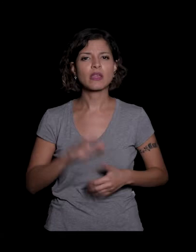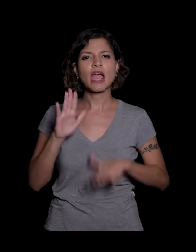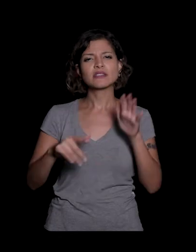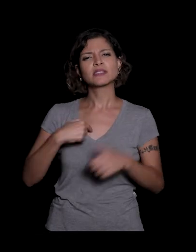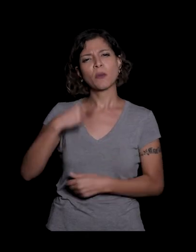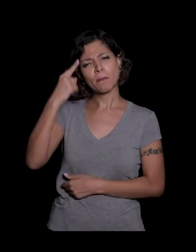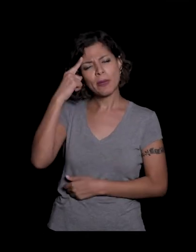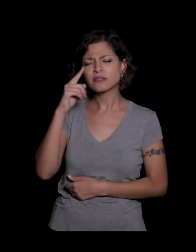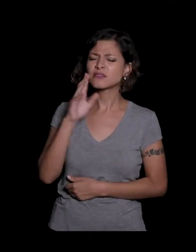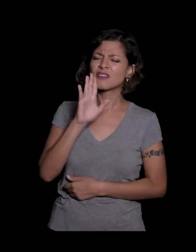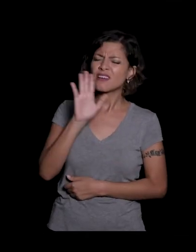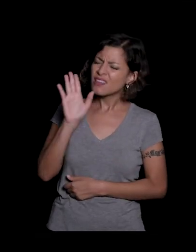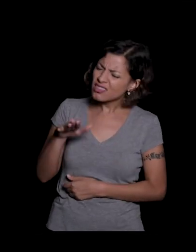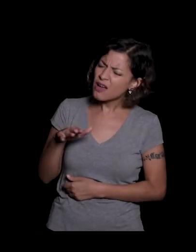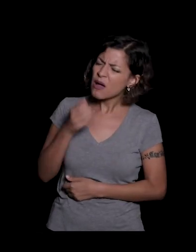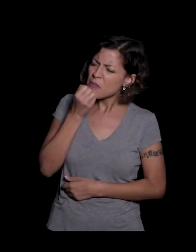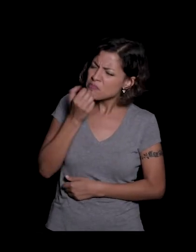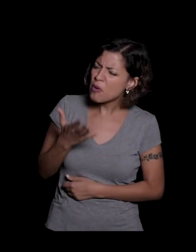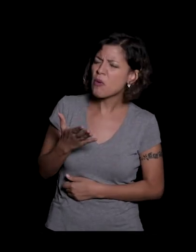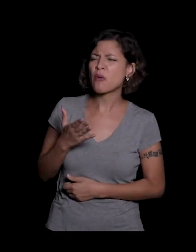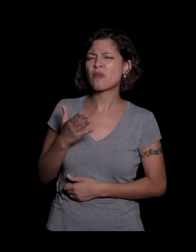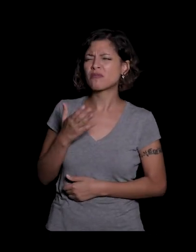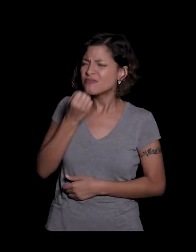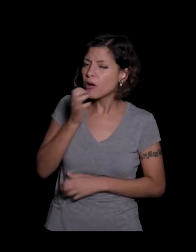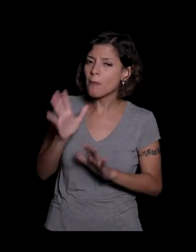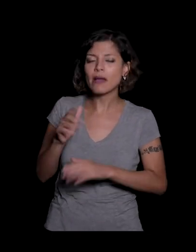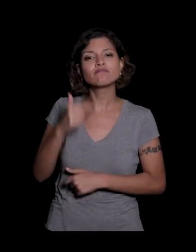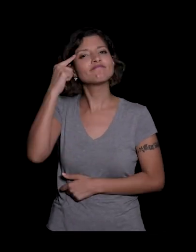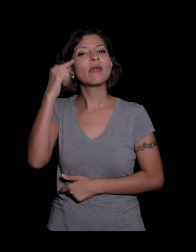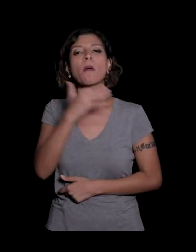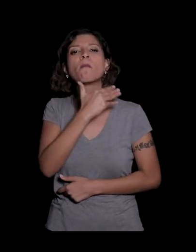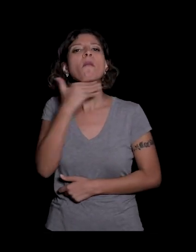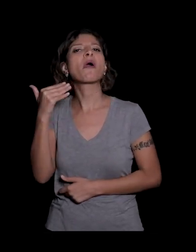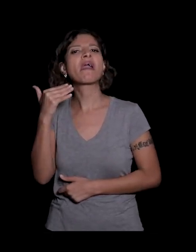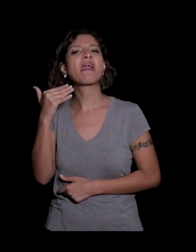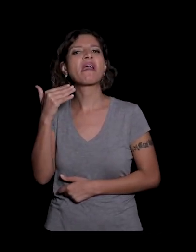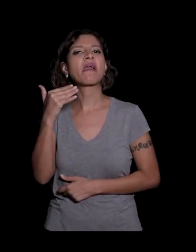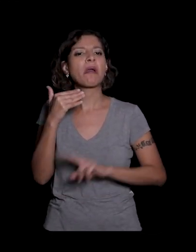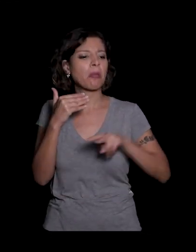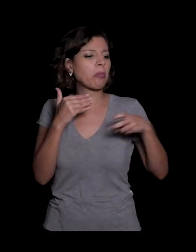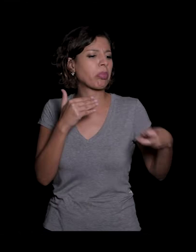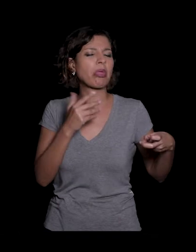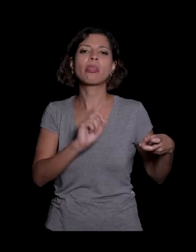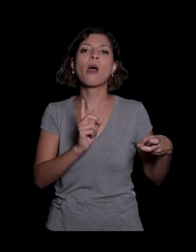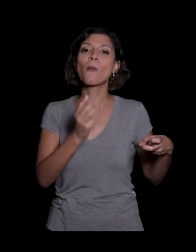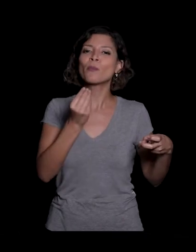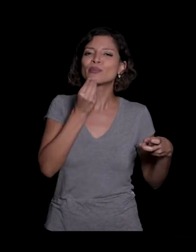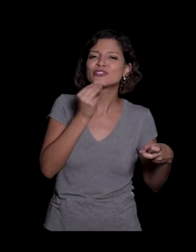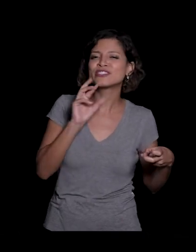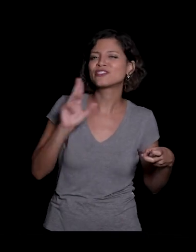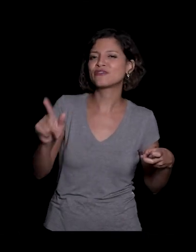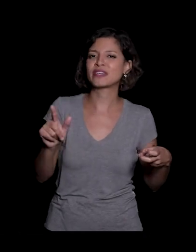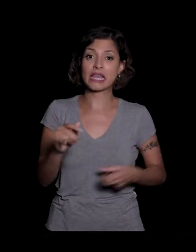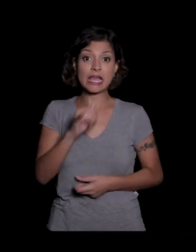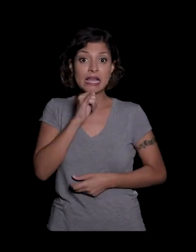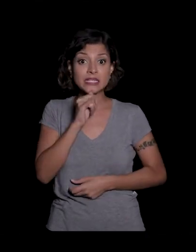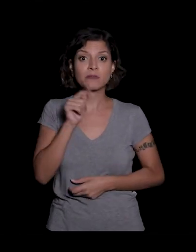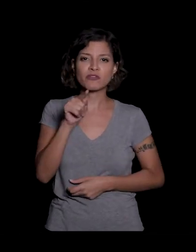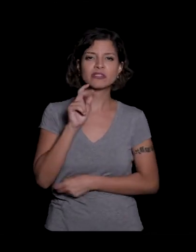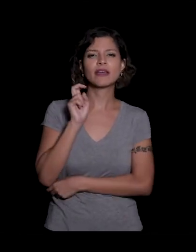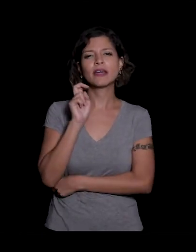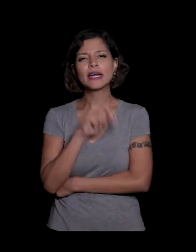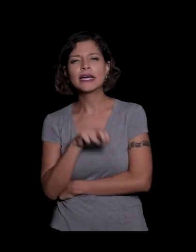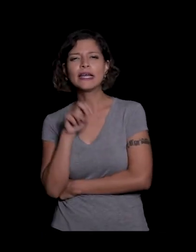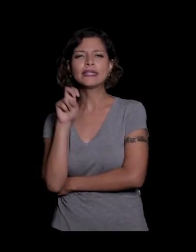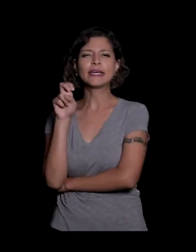ser bom mas eu acho que morrer devia ser uma coisa diferente eu acho que devia ser assim você andar